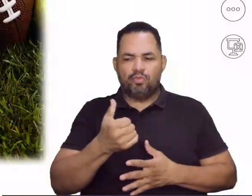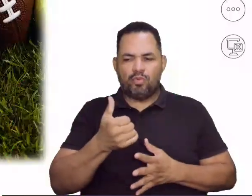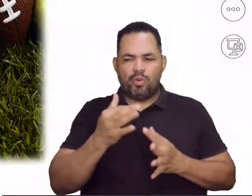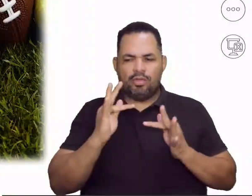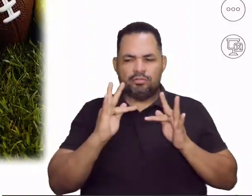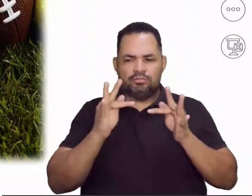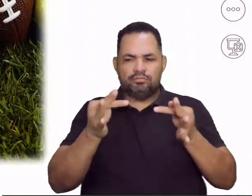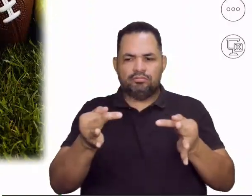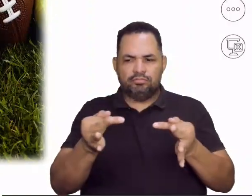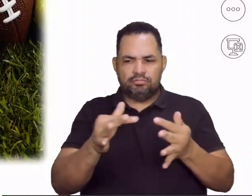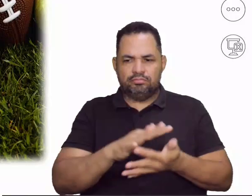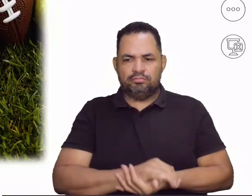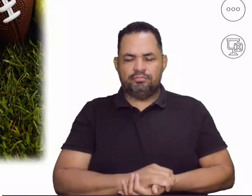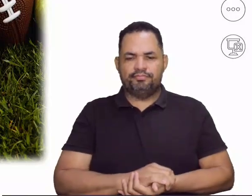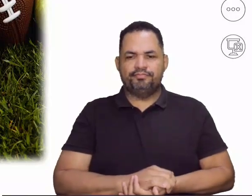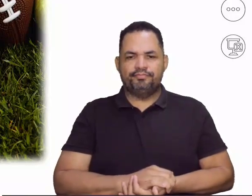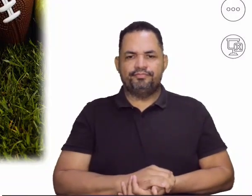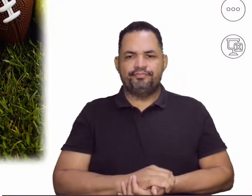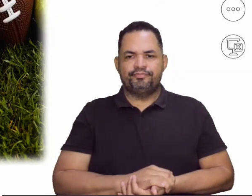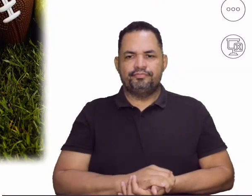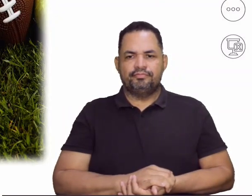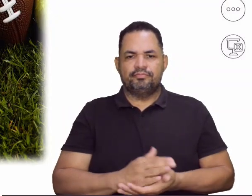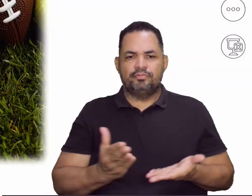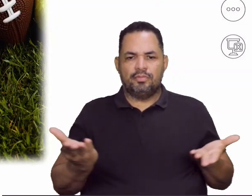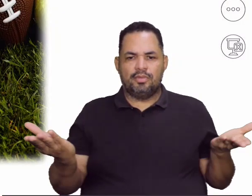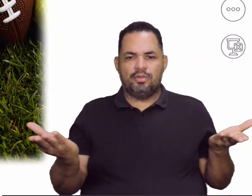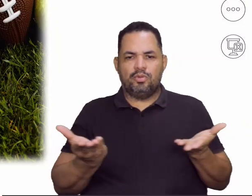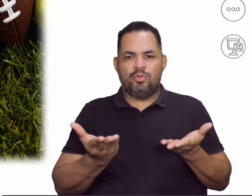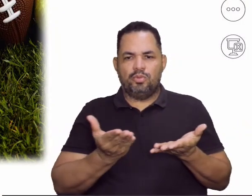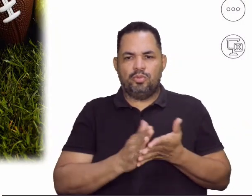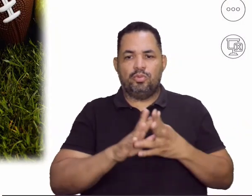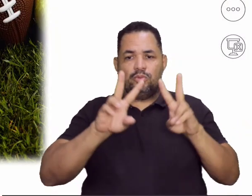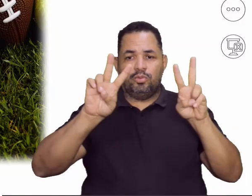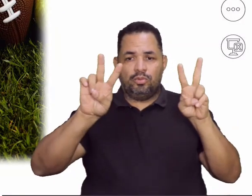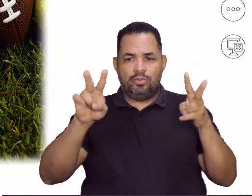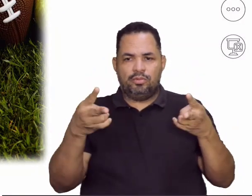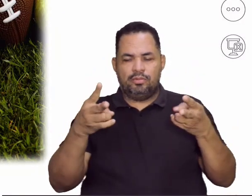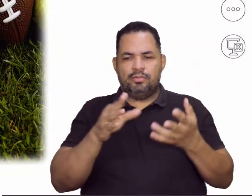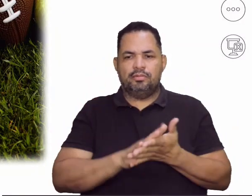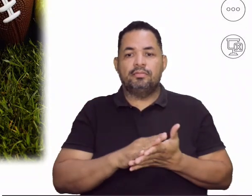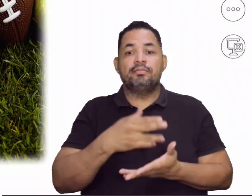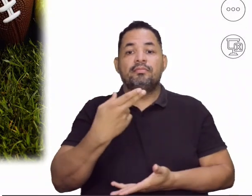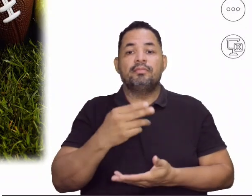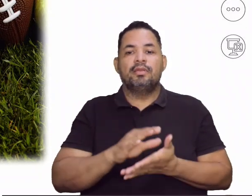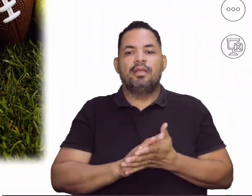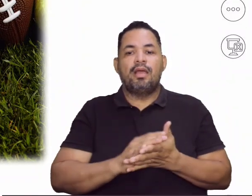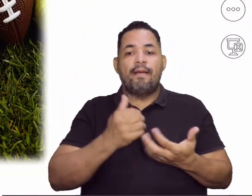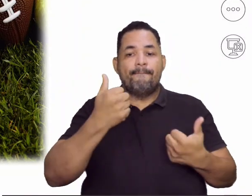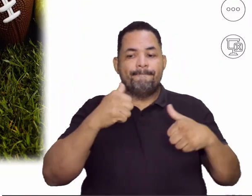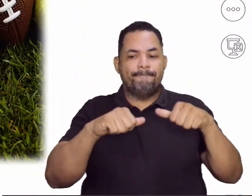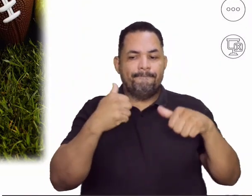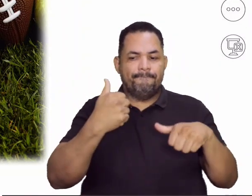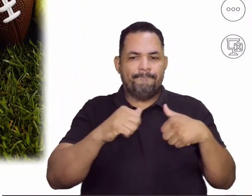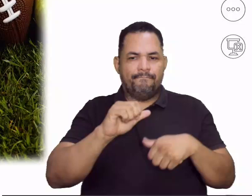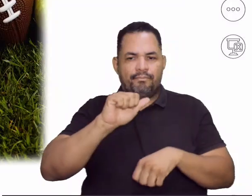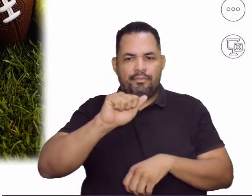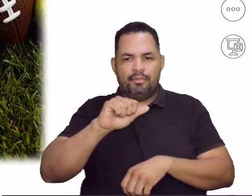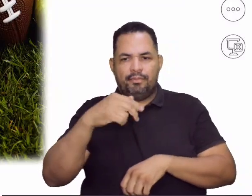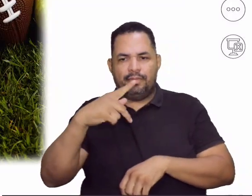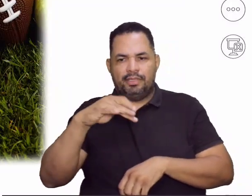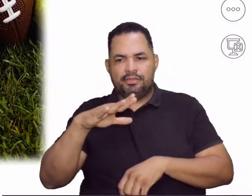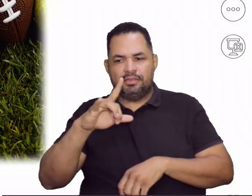estudantes. É, e hoje a nossa temática, ela fala aí sobre apreciação